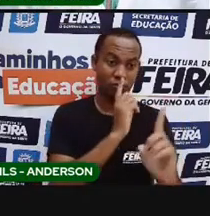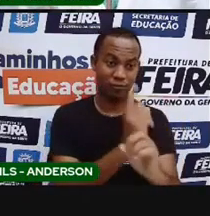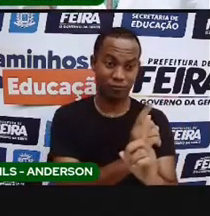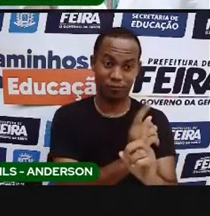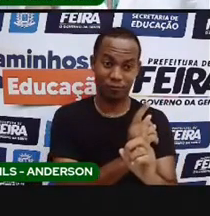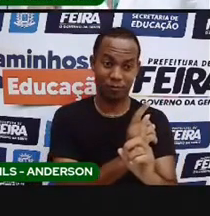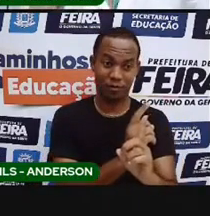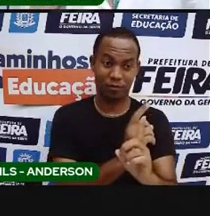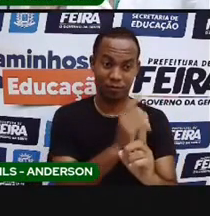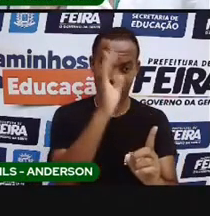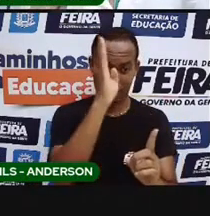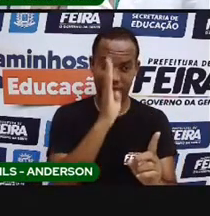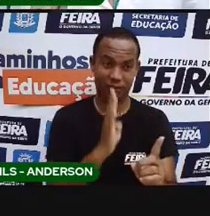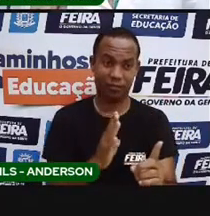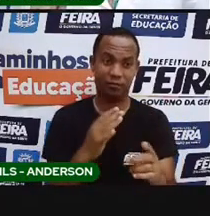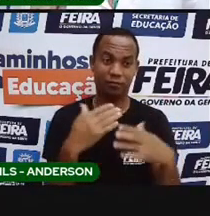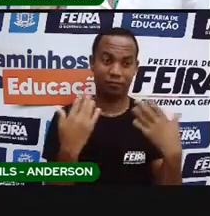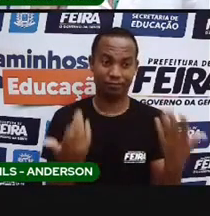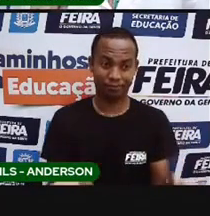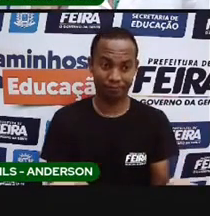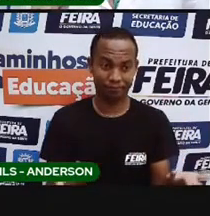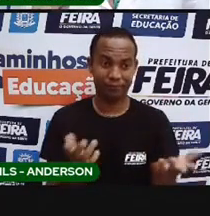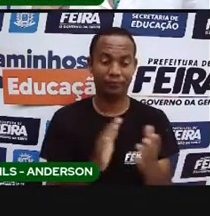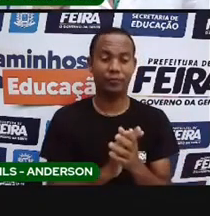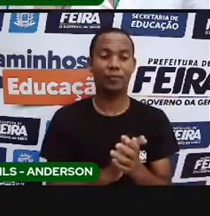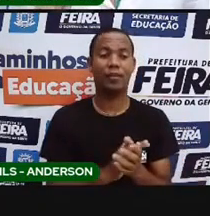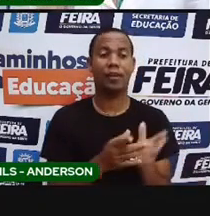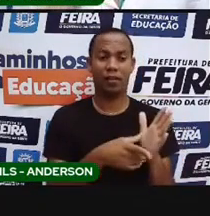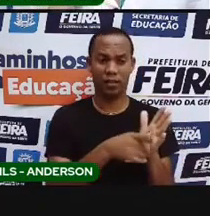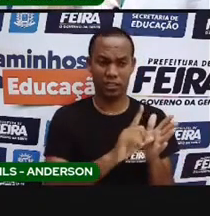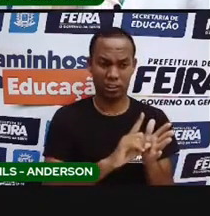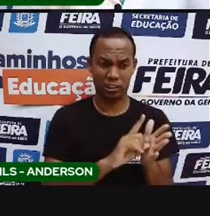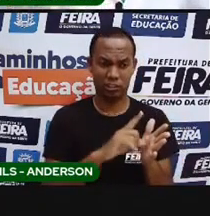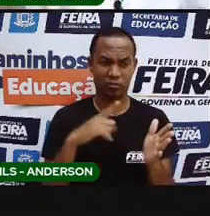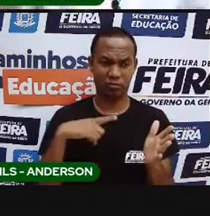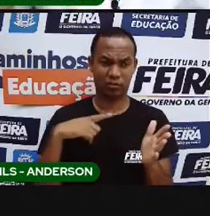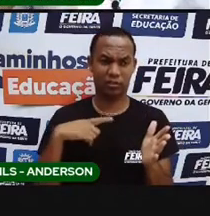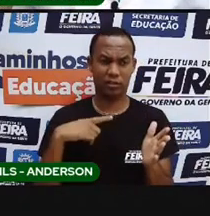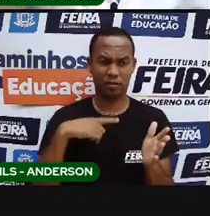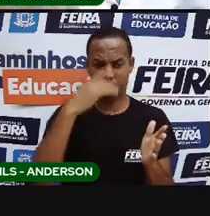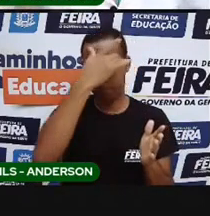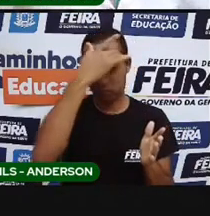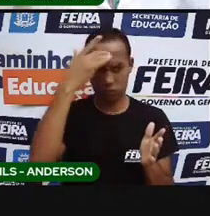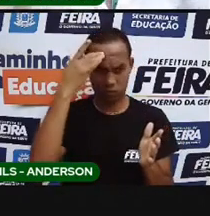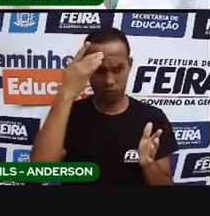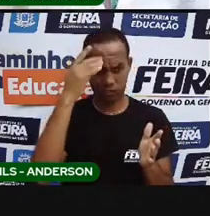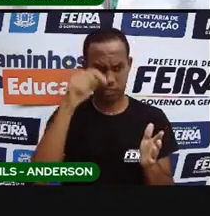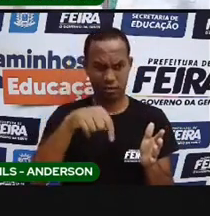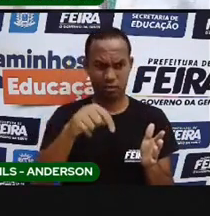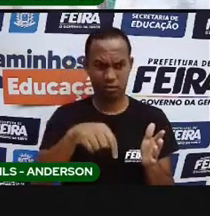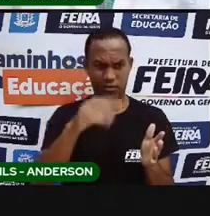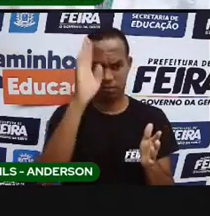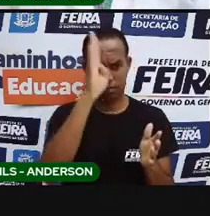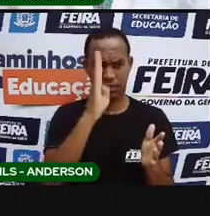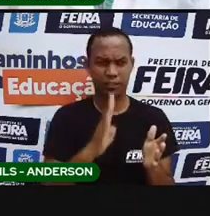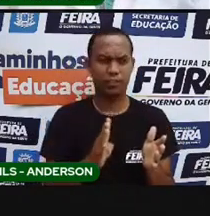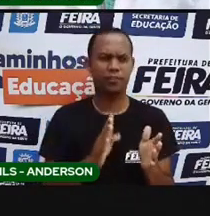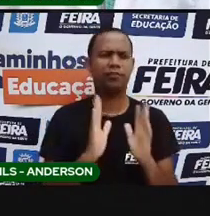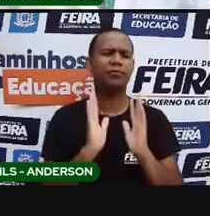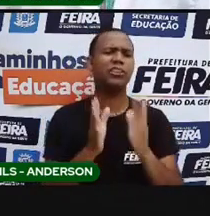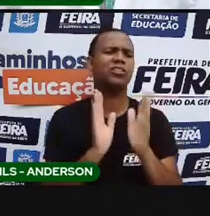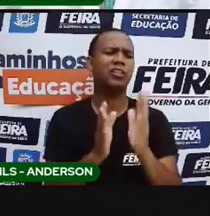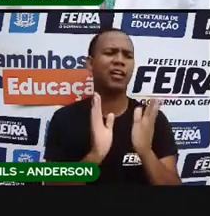não existiam povos, sociedades, abrindo na nossa terra? Bom, quando os portugueses chegaram aqui, eles encontraram quem?